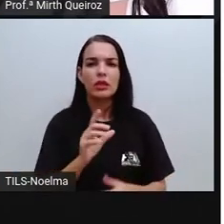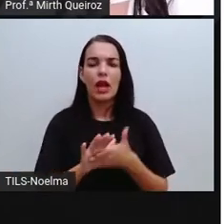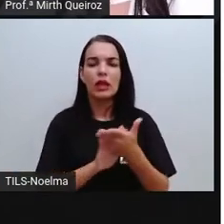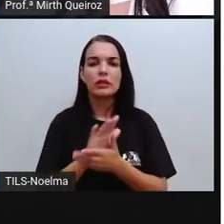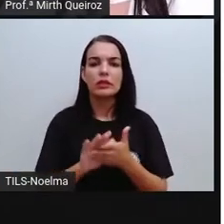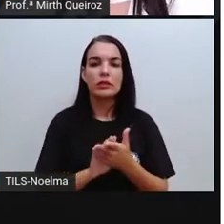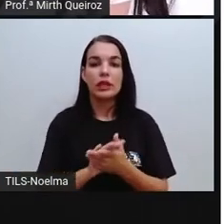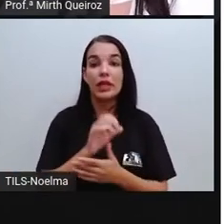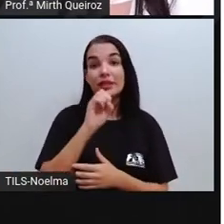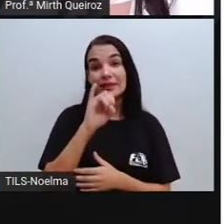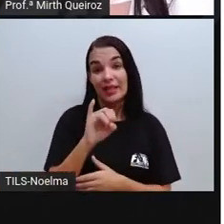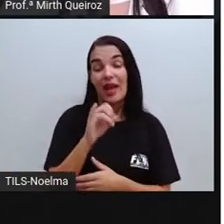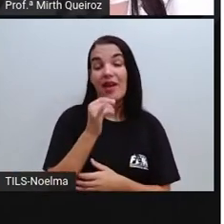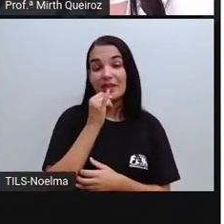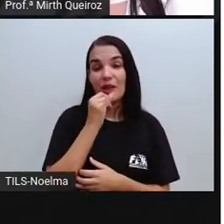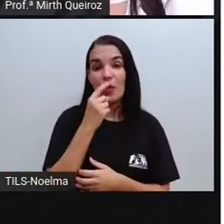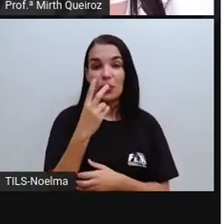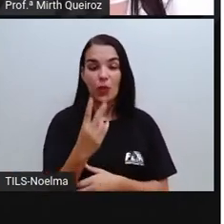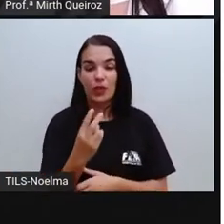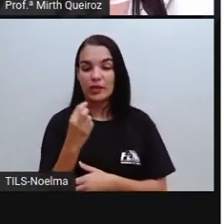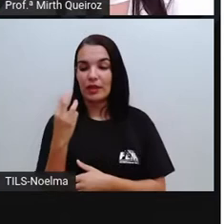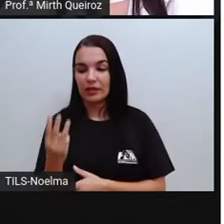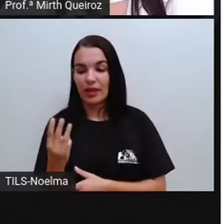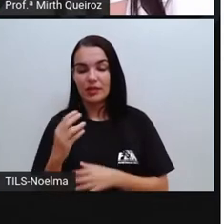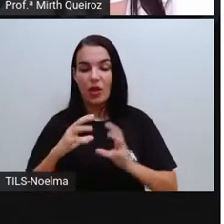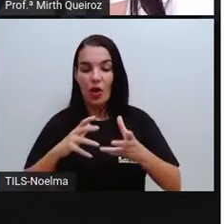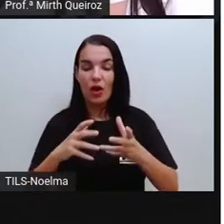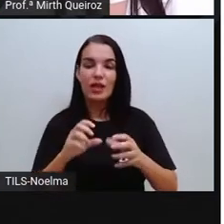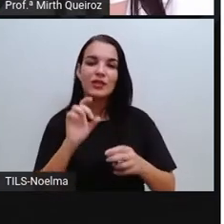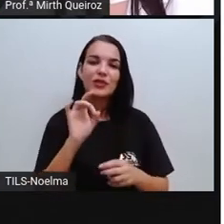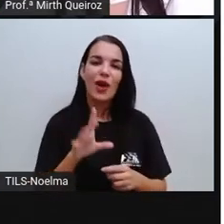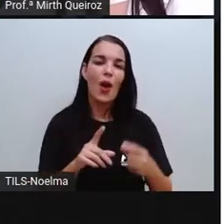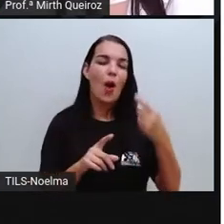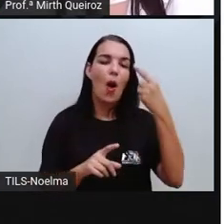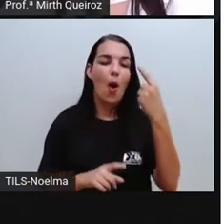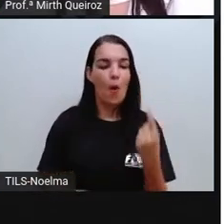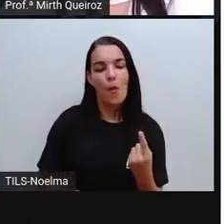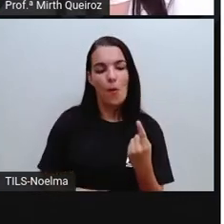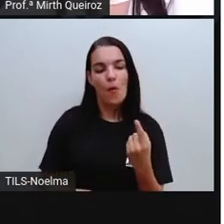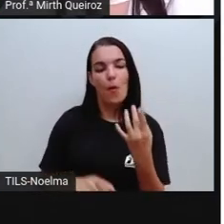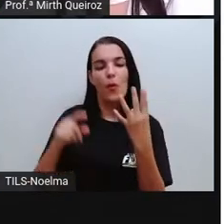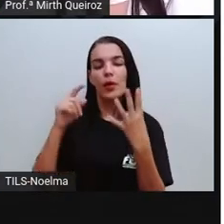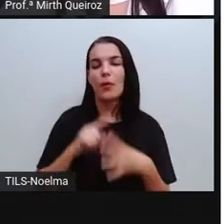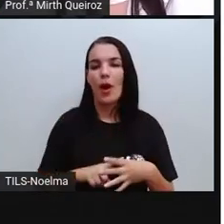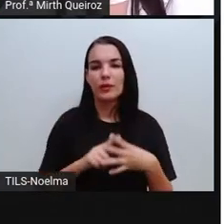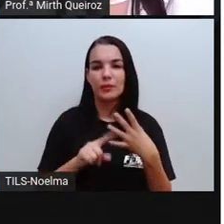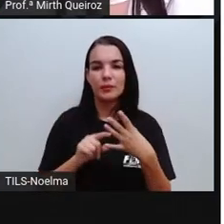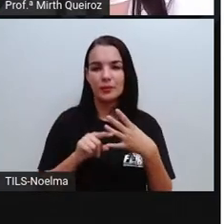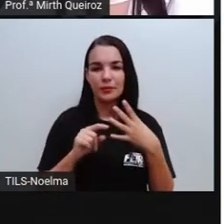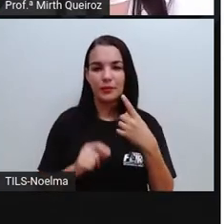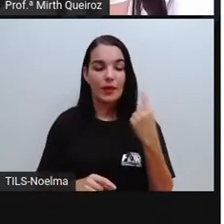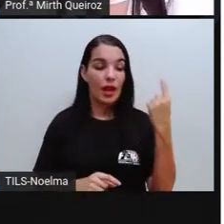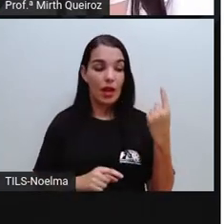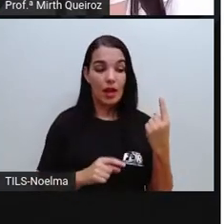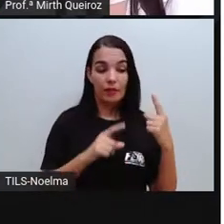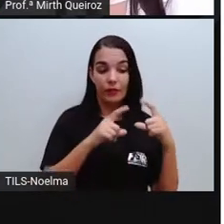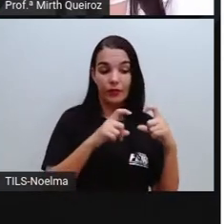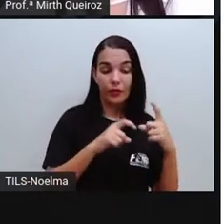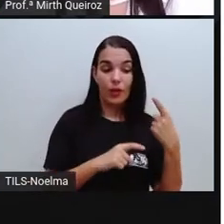figura 2 e a figura 3 rolam, então os corpos que não rolam aí, nesse caso as figuras